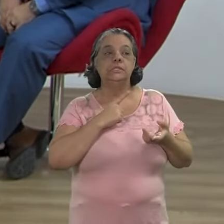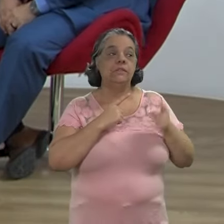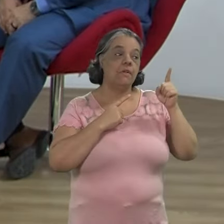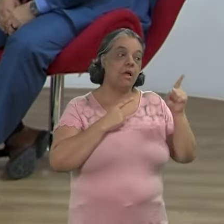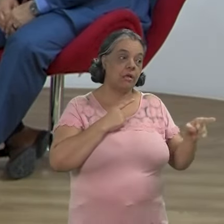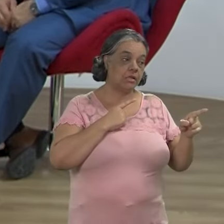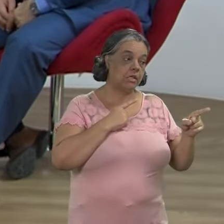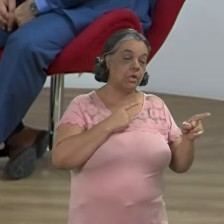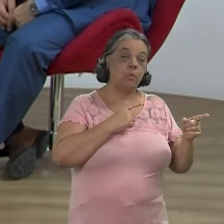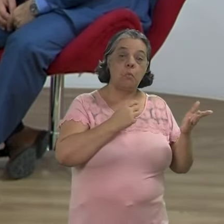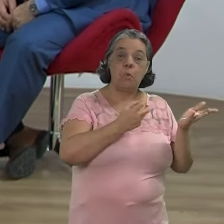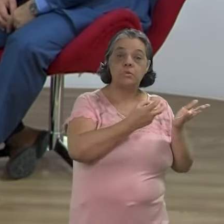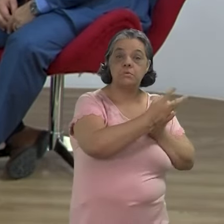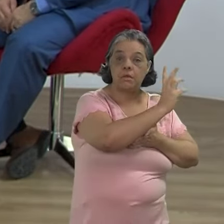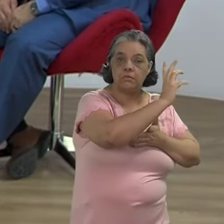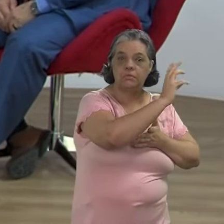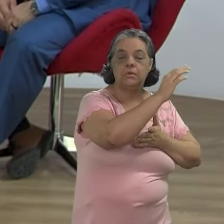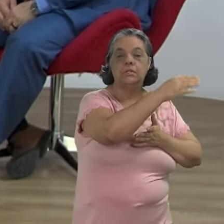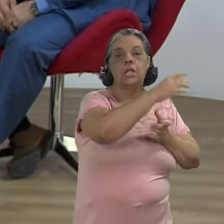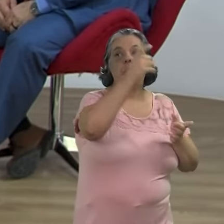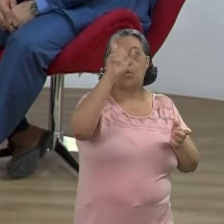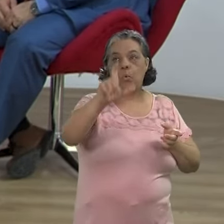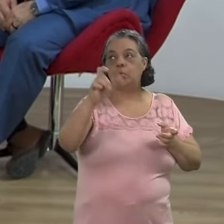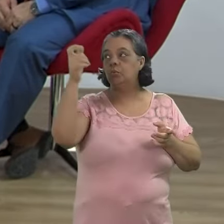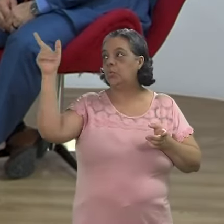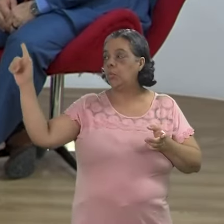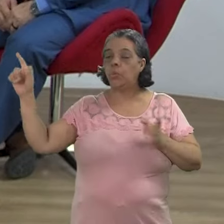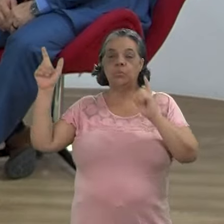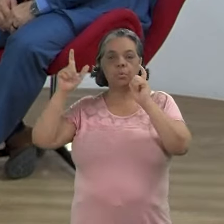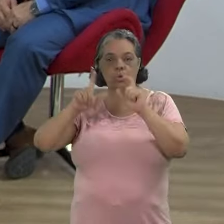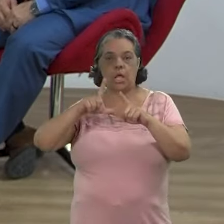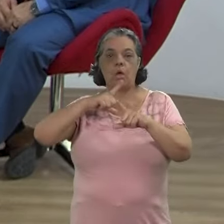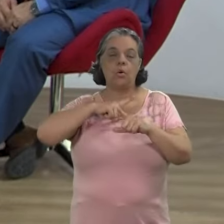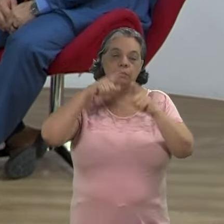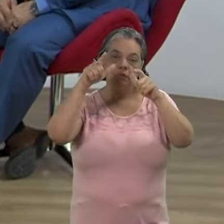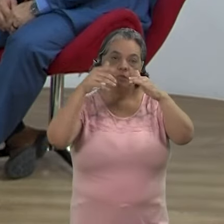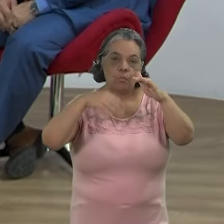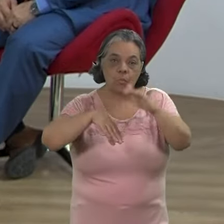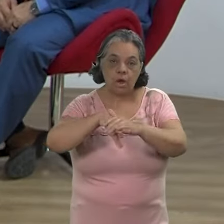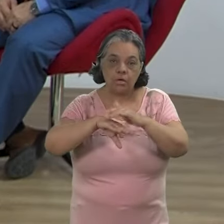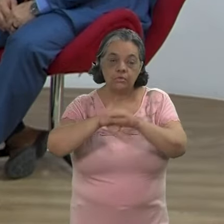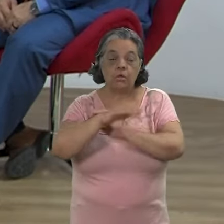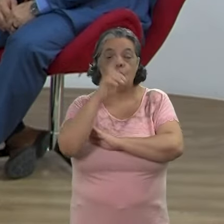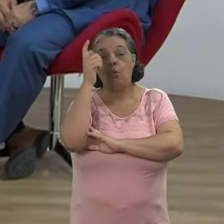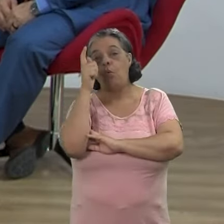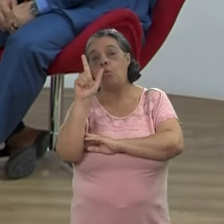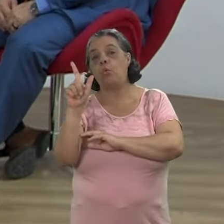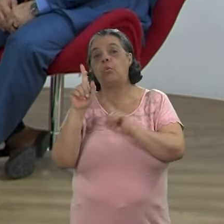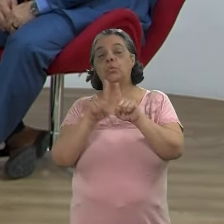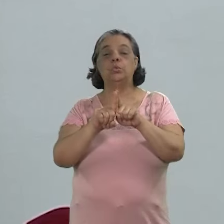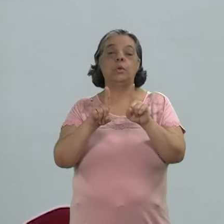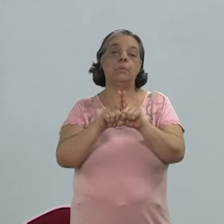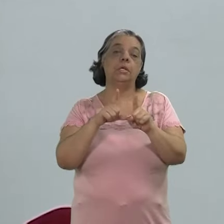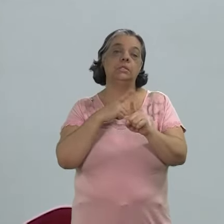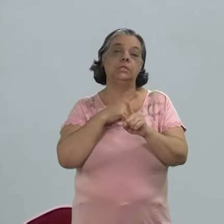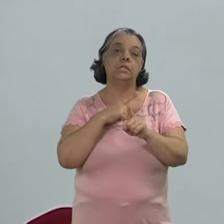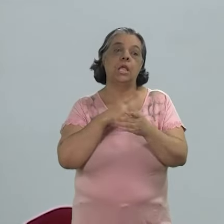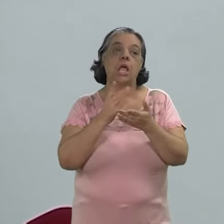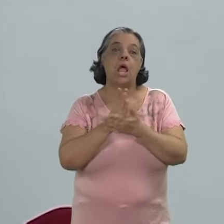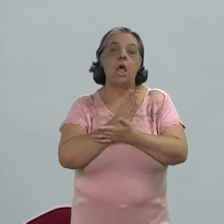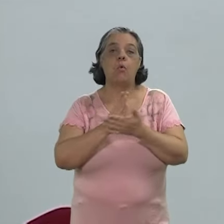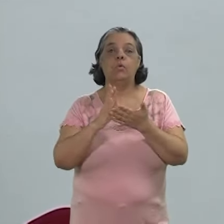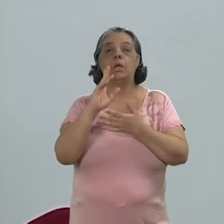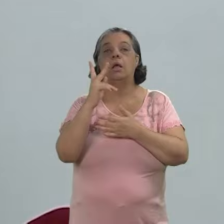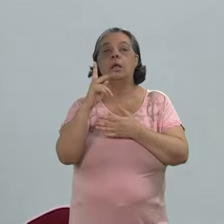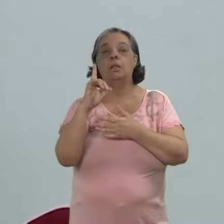acidente existe outro lugar onde esse filme vai estar guardado. Fora isso, a gente ainda